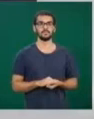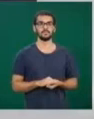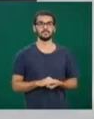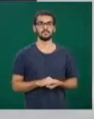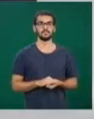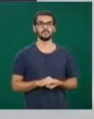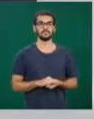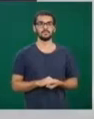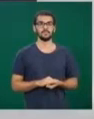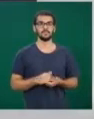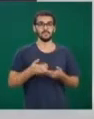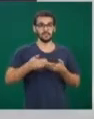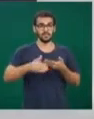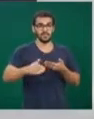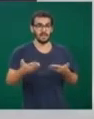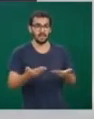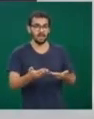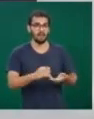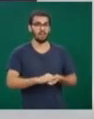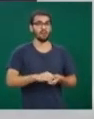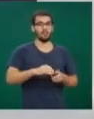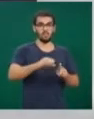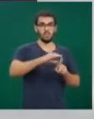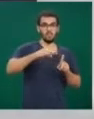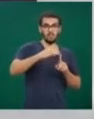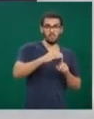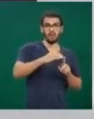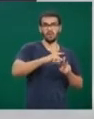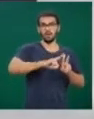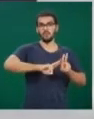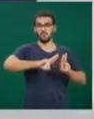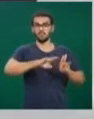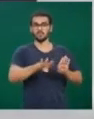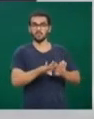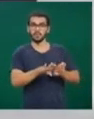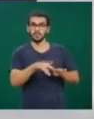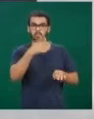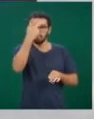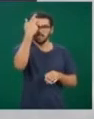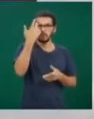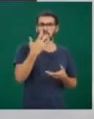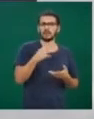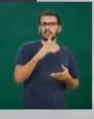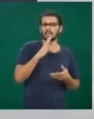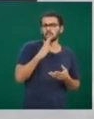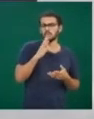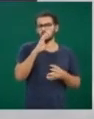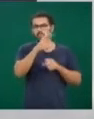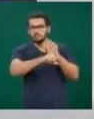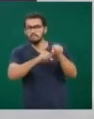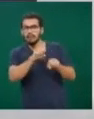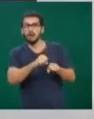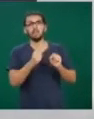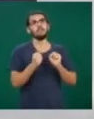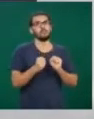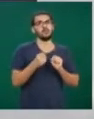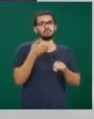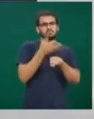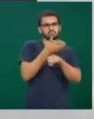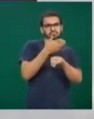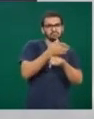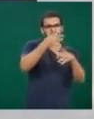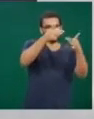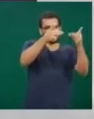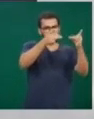A partir de agora, a comunidade universitária e todos que quiserem saber mais sobre a universidade podem acessar o conteúdo da UFU na